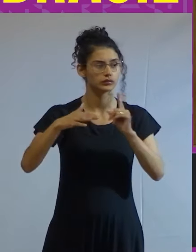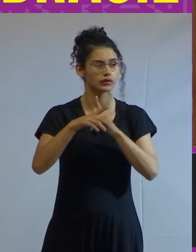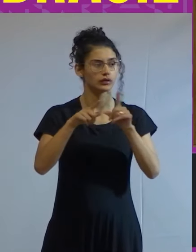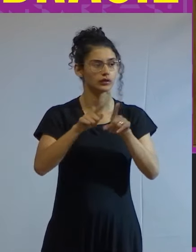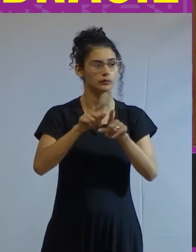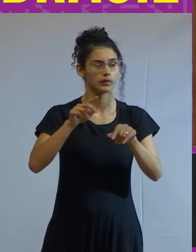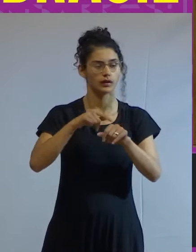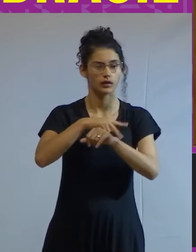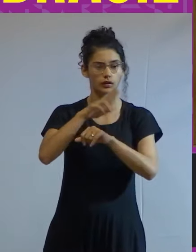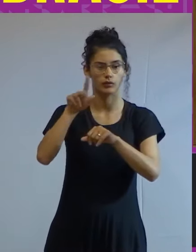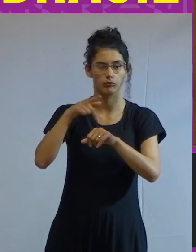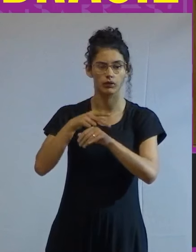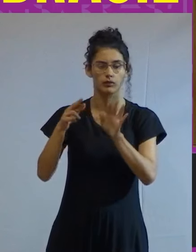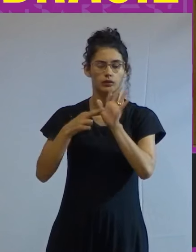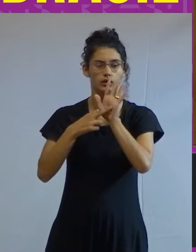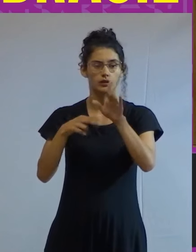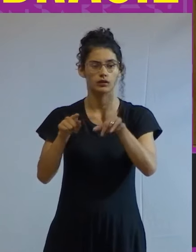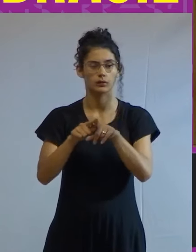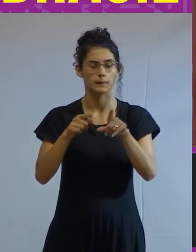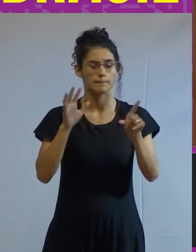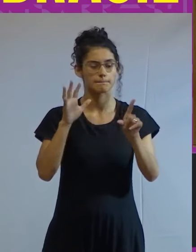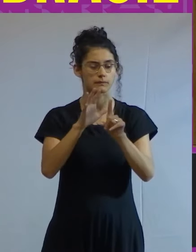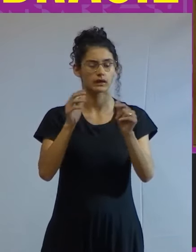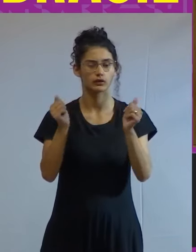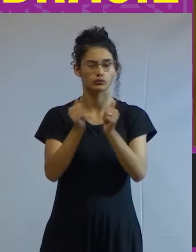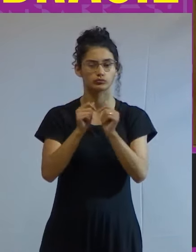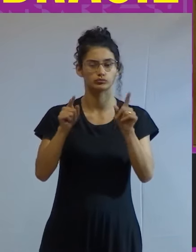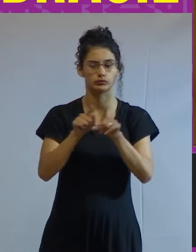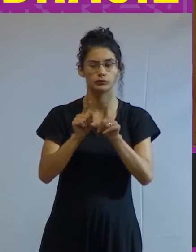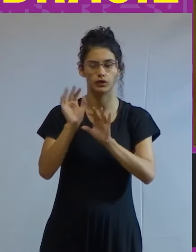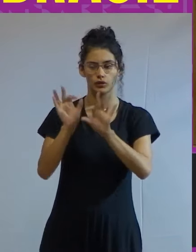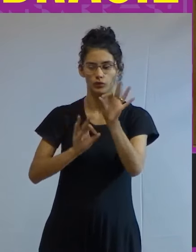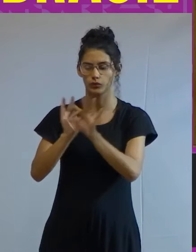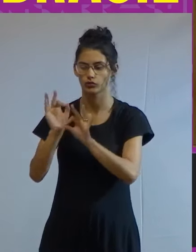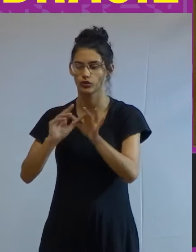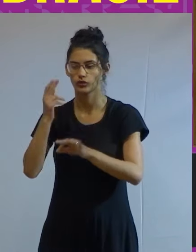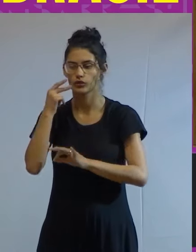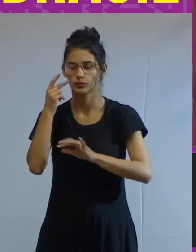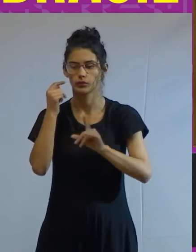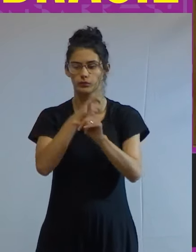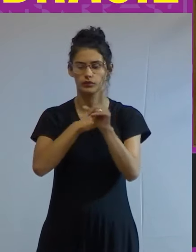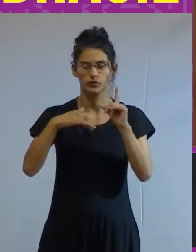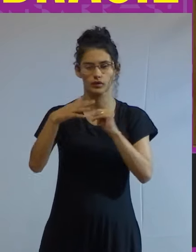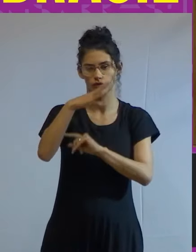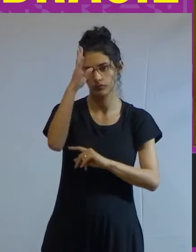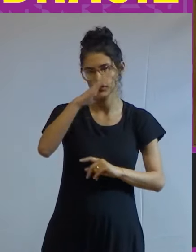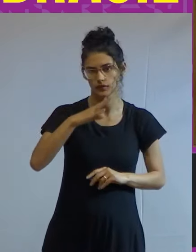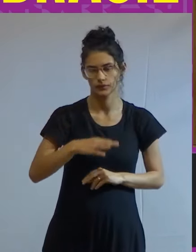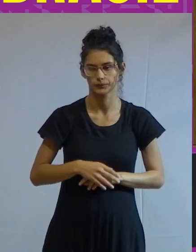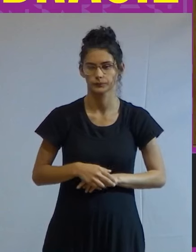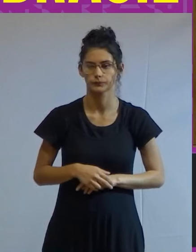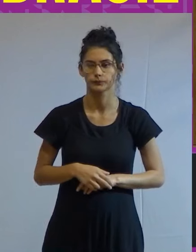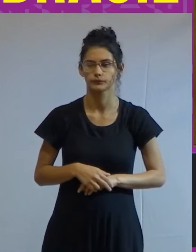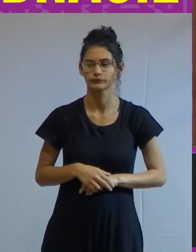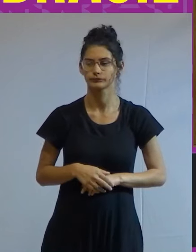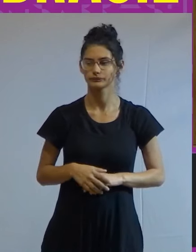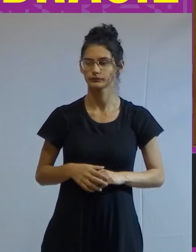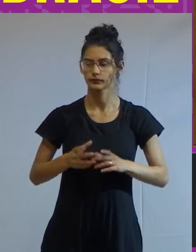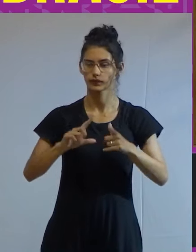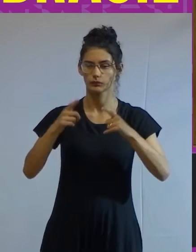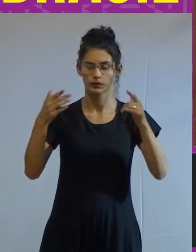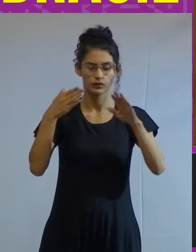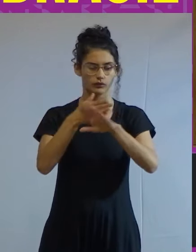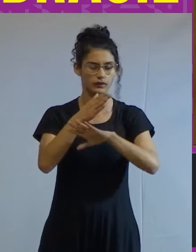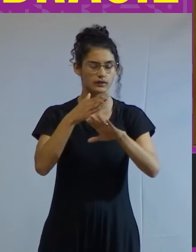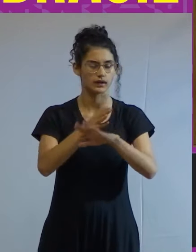país representando um pacto que preservava um projeto comum para a sociedade brasileira a ampliação do acesso à